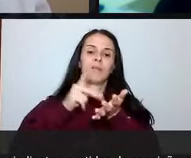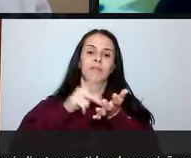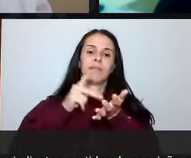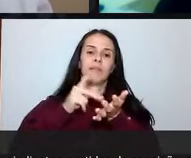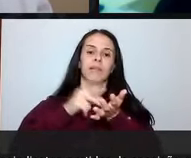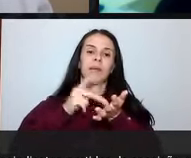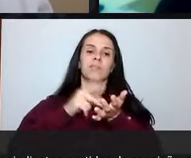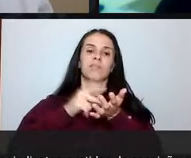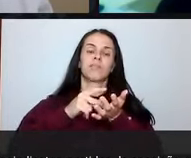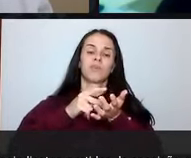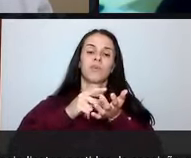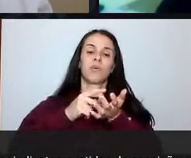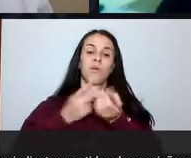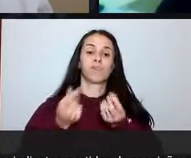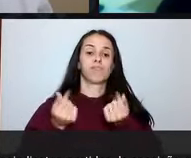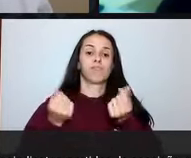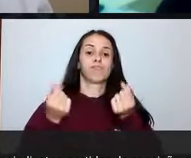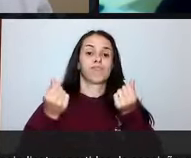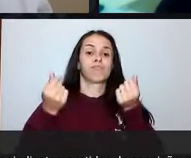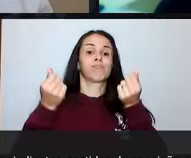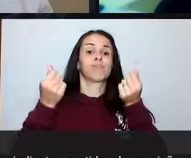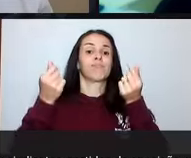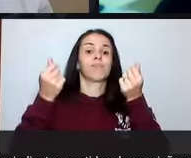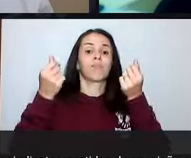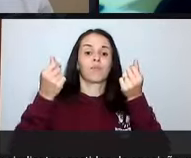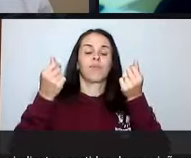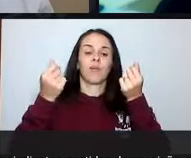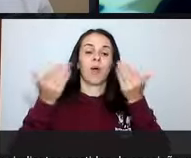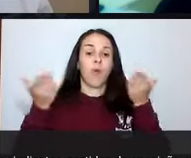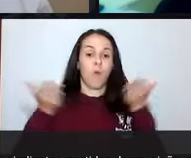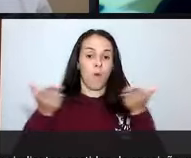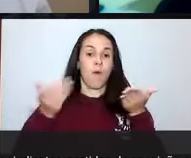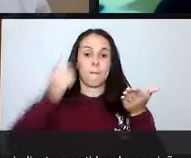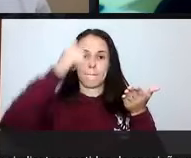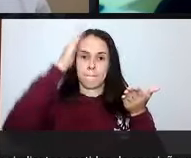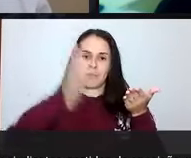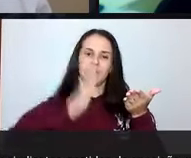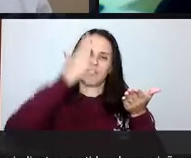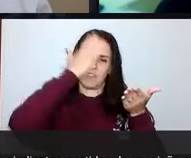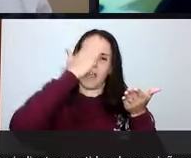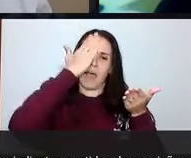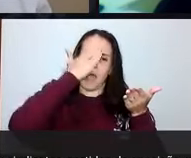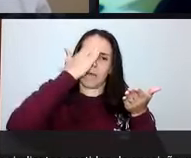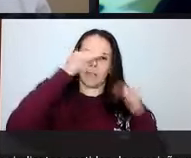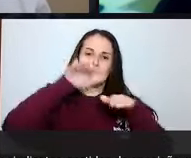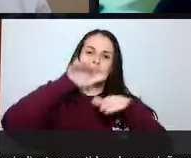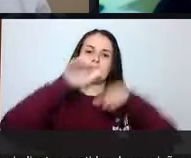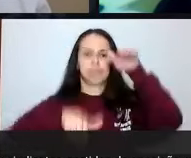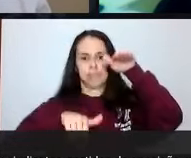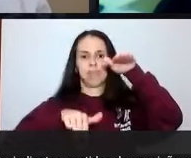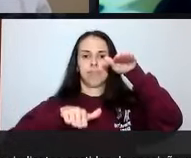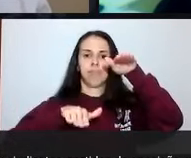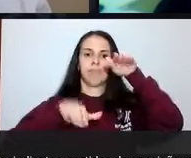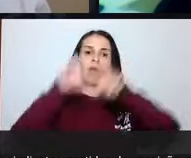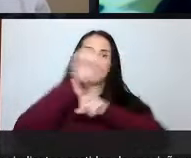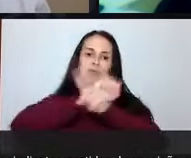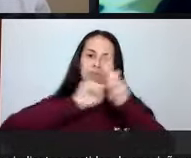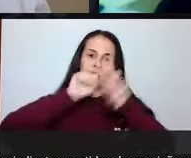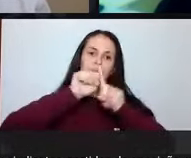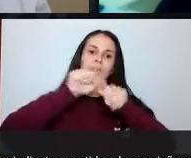da forma como está posta no Brasil é injusta, gera um desequilíbrio social ainda maior